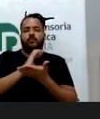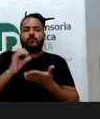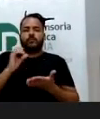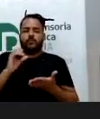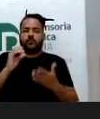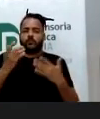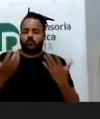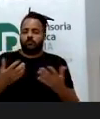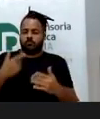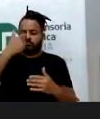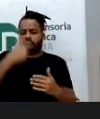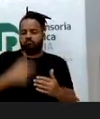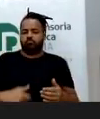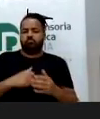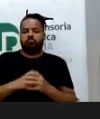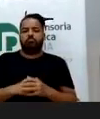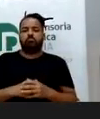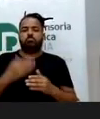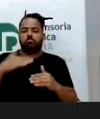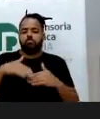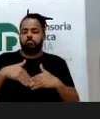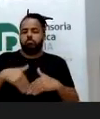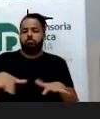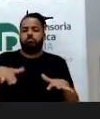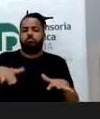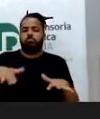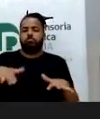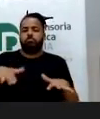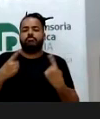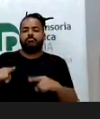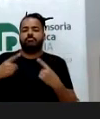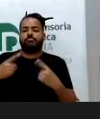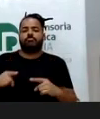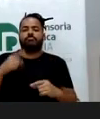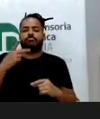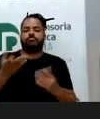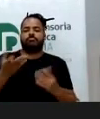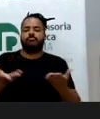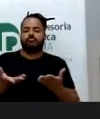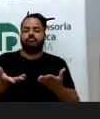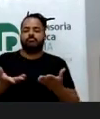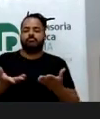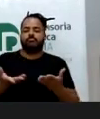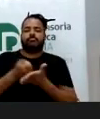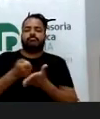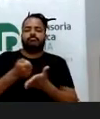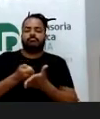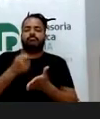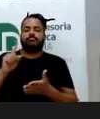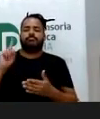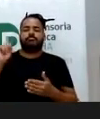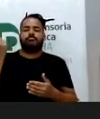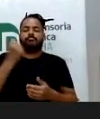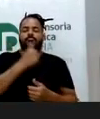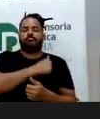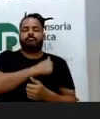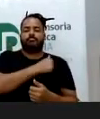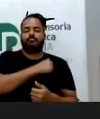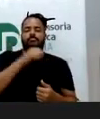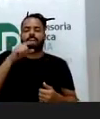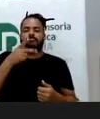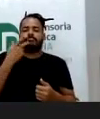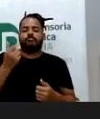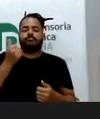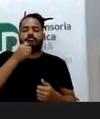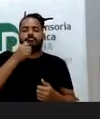sou, né, partidária da criminalização excessiva de nada, sou, e fui, né, aluna de Romulo Moreira, colega,